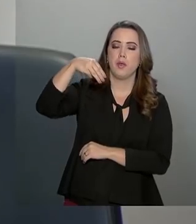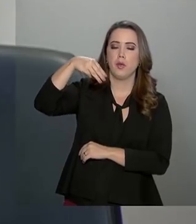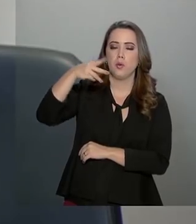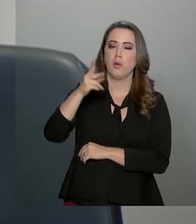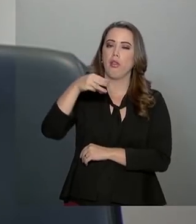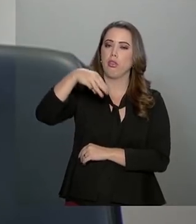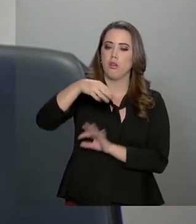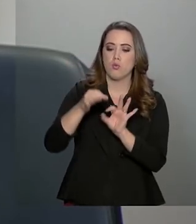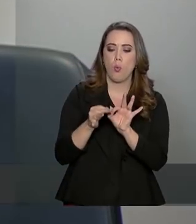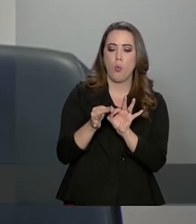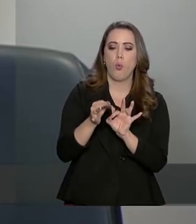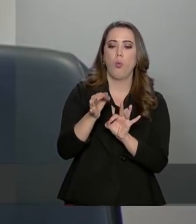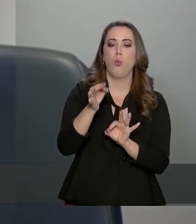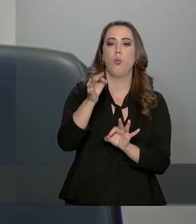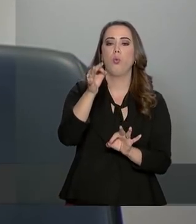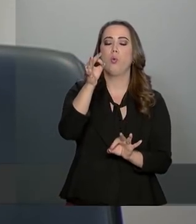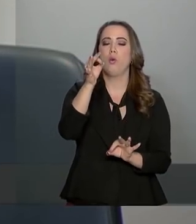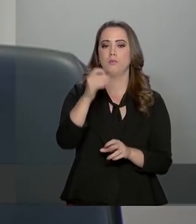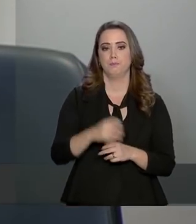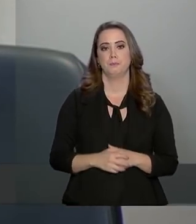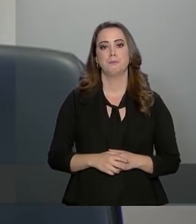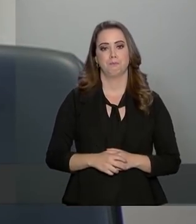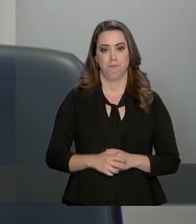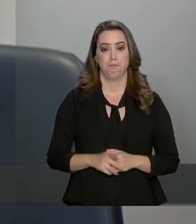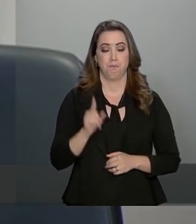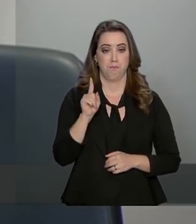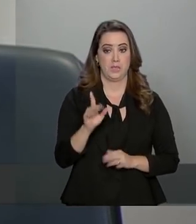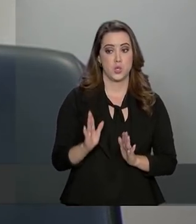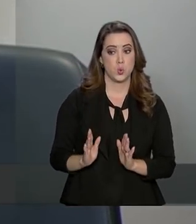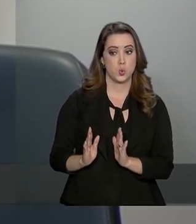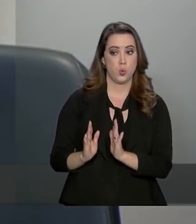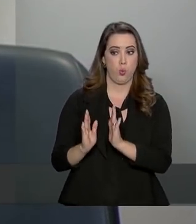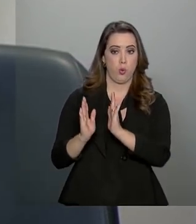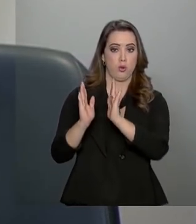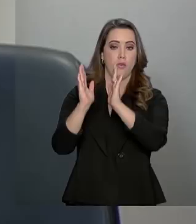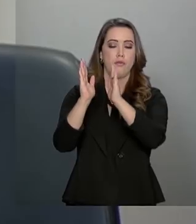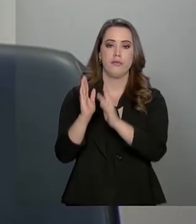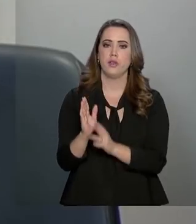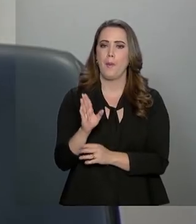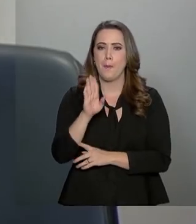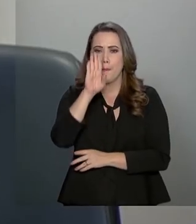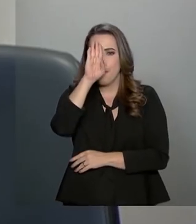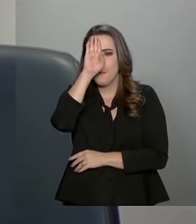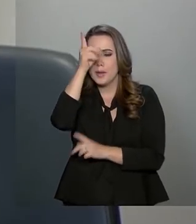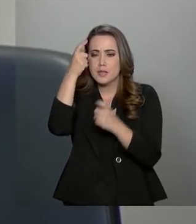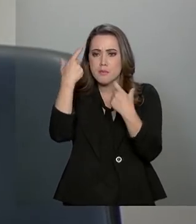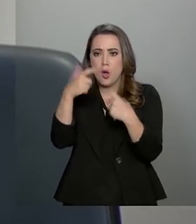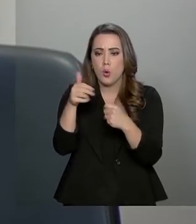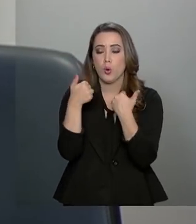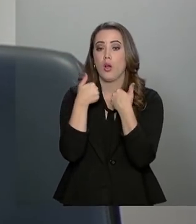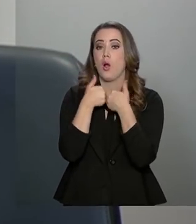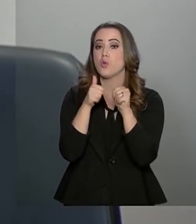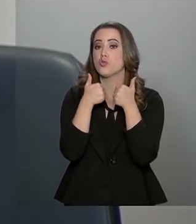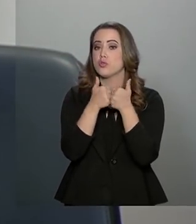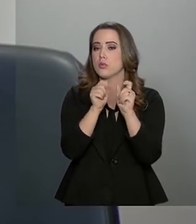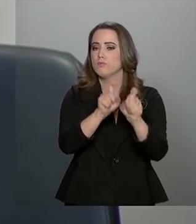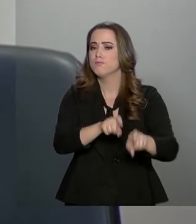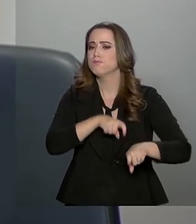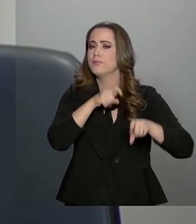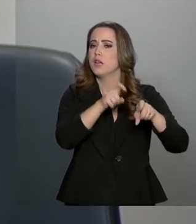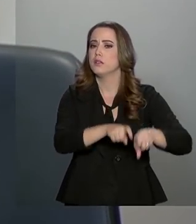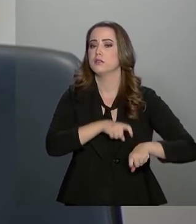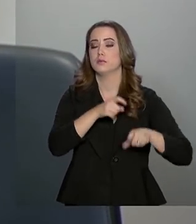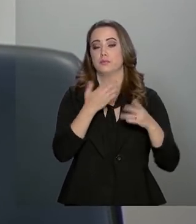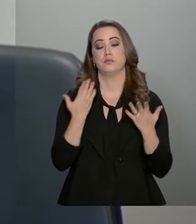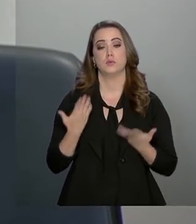Essa rodovia, a 163, ela é o eixo hoje principal para o escoamento de grande parte dessa